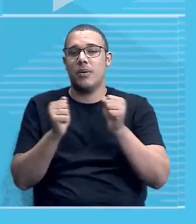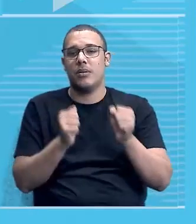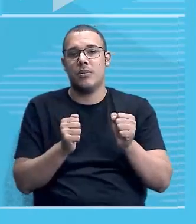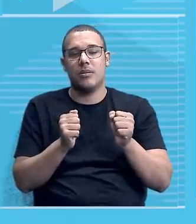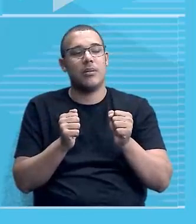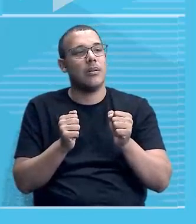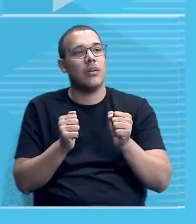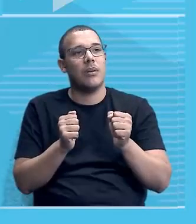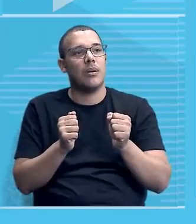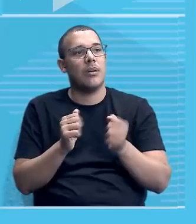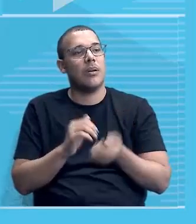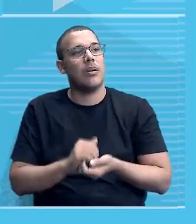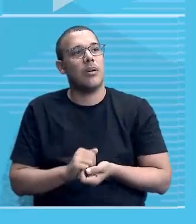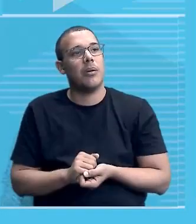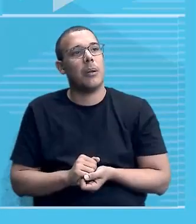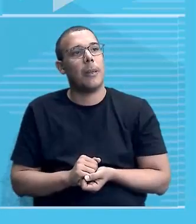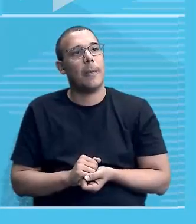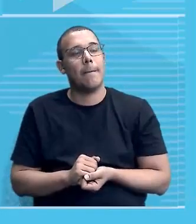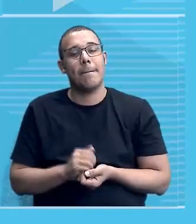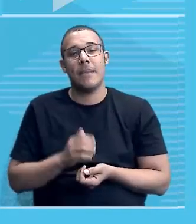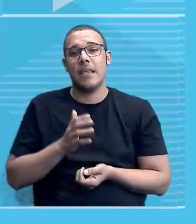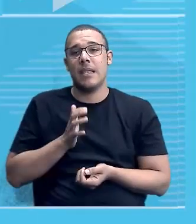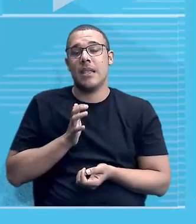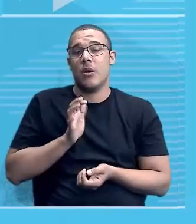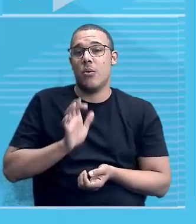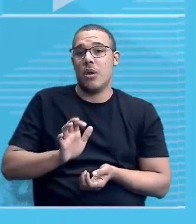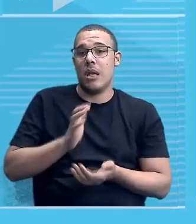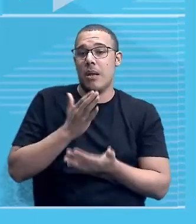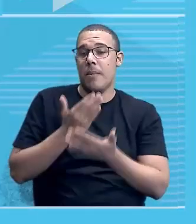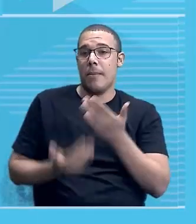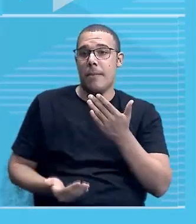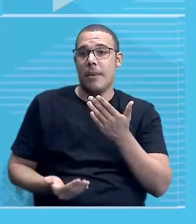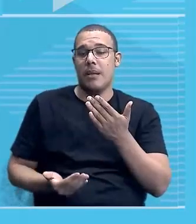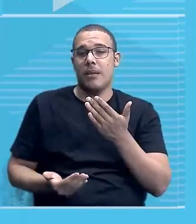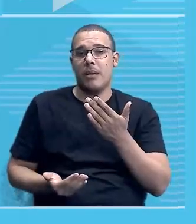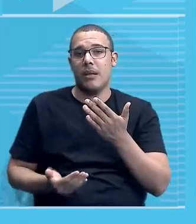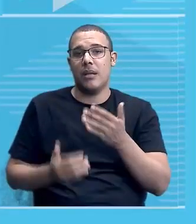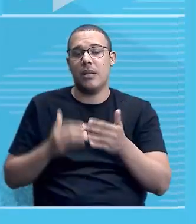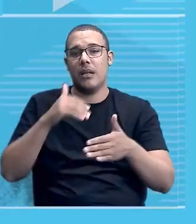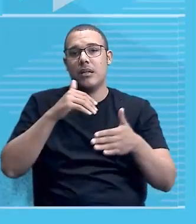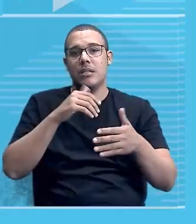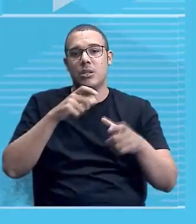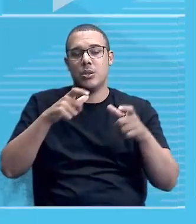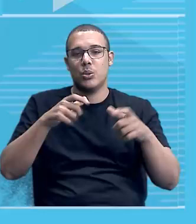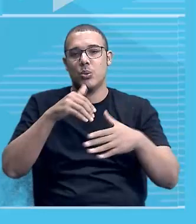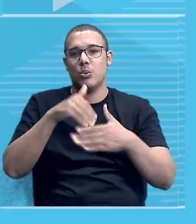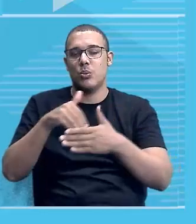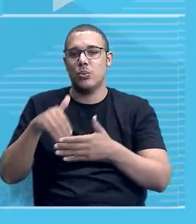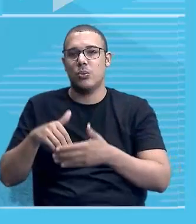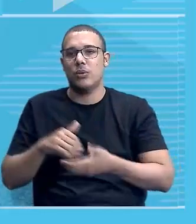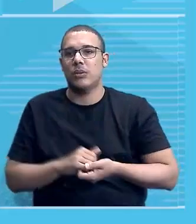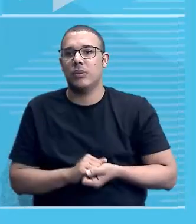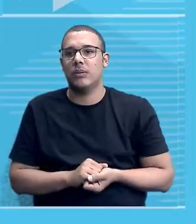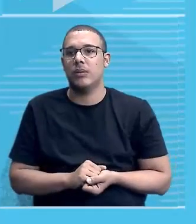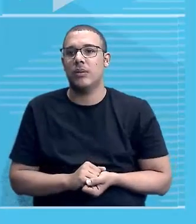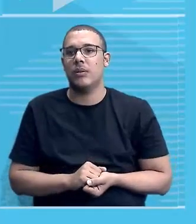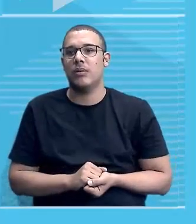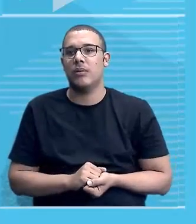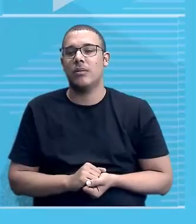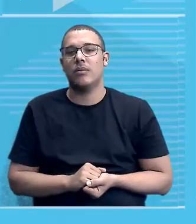pretende, de maneira alguma, perdê-lo nas urnas. Perdê-lo nas urnas.